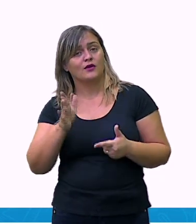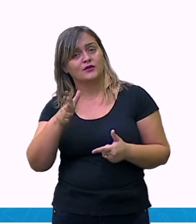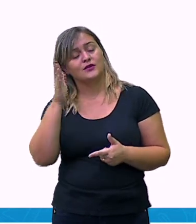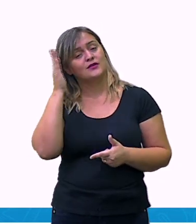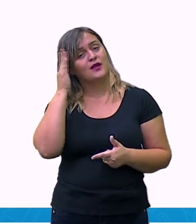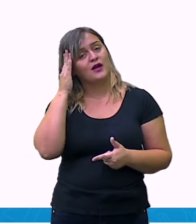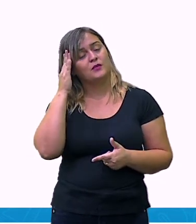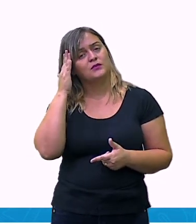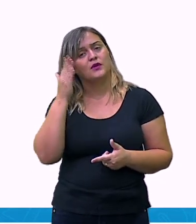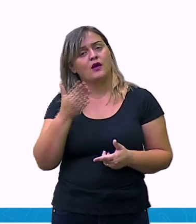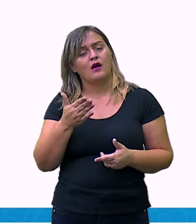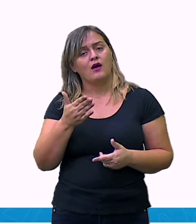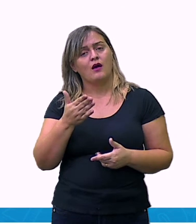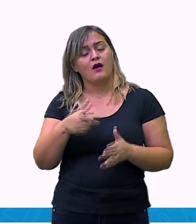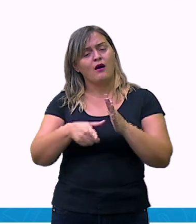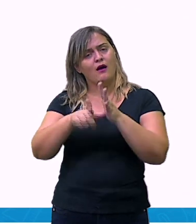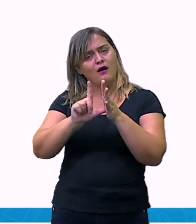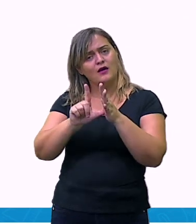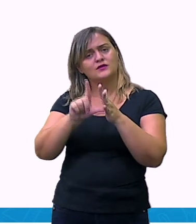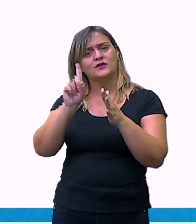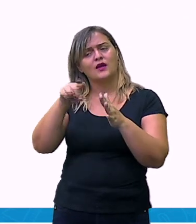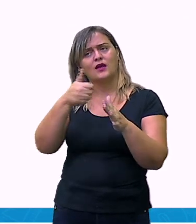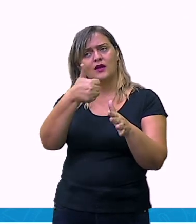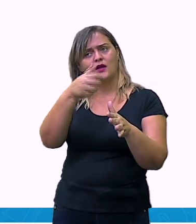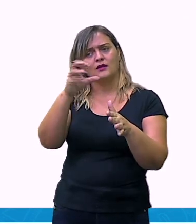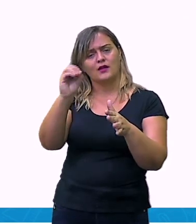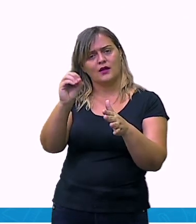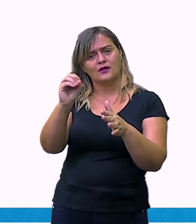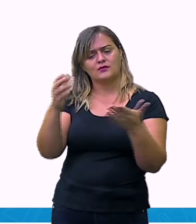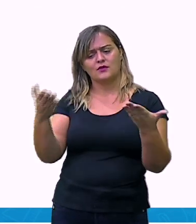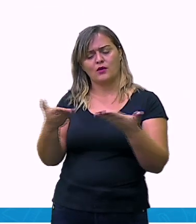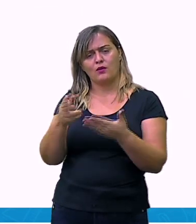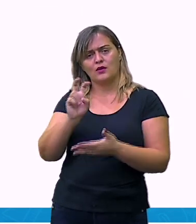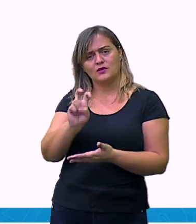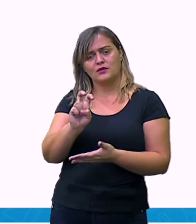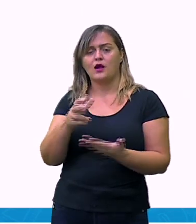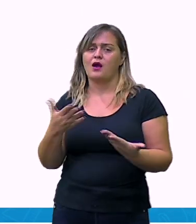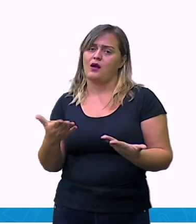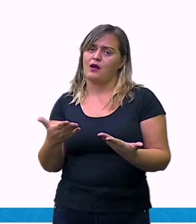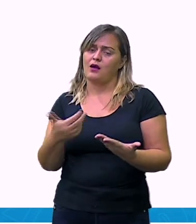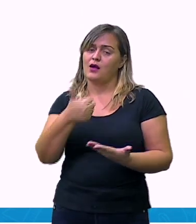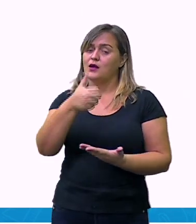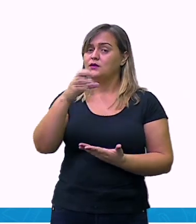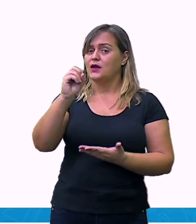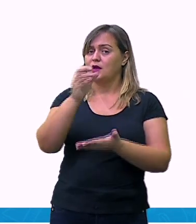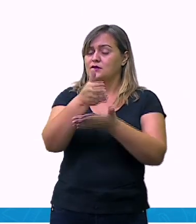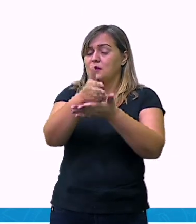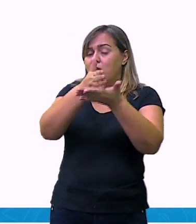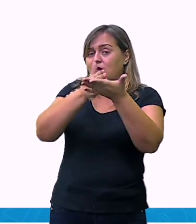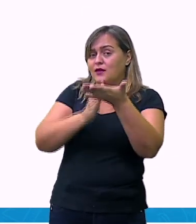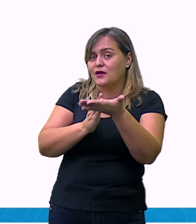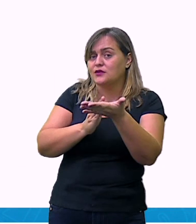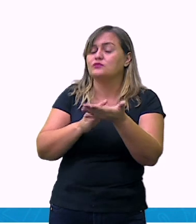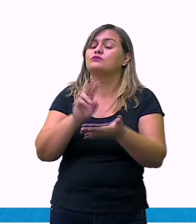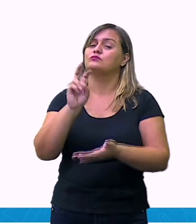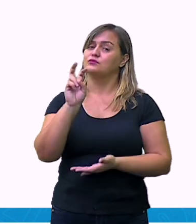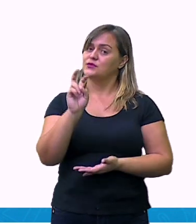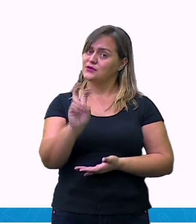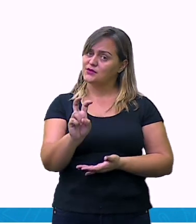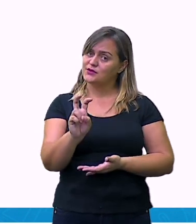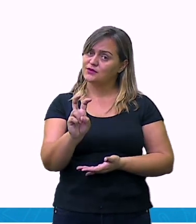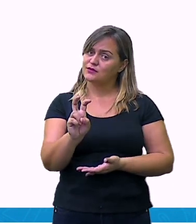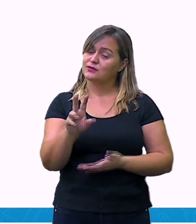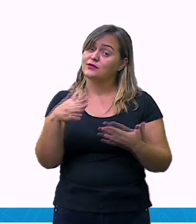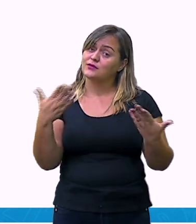Eu não precisei nem multiplicar cinco vezes oitenta e dividir por cem. Por quê? Eu já sei que cinco por cento é a